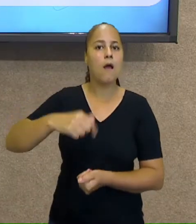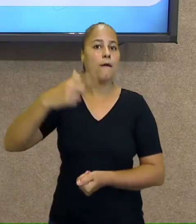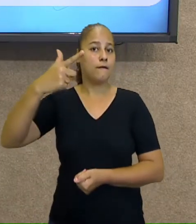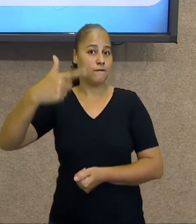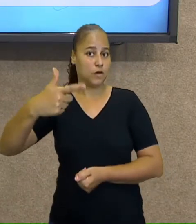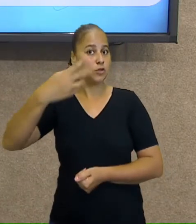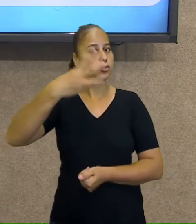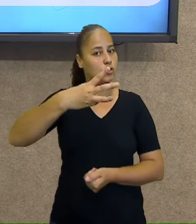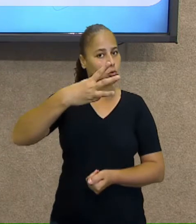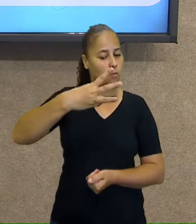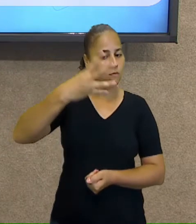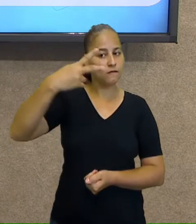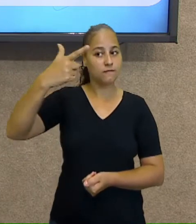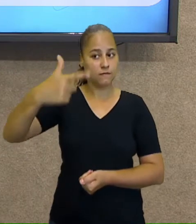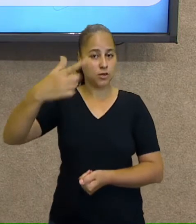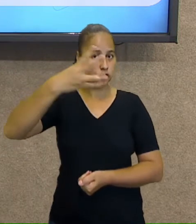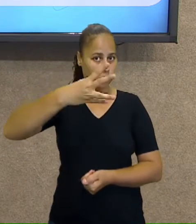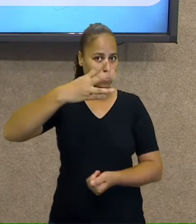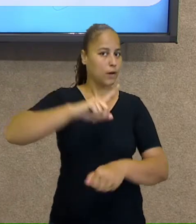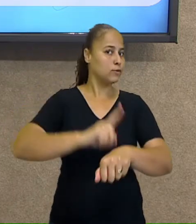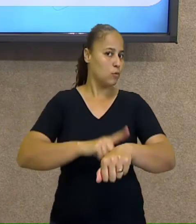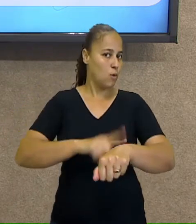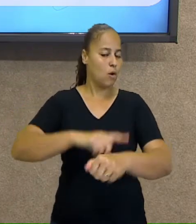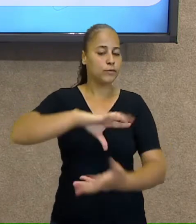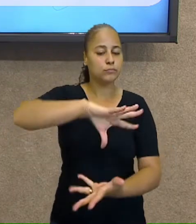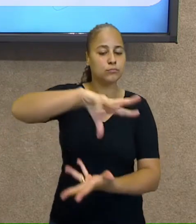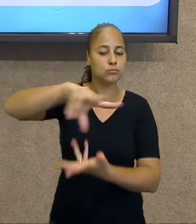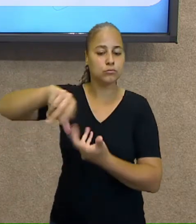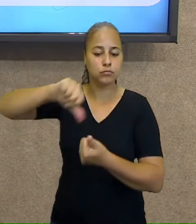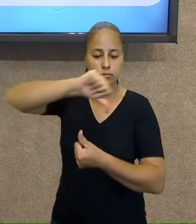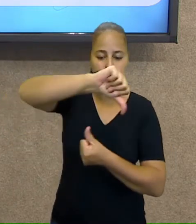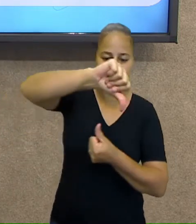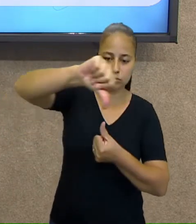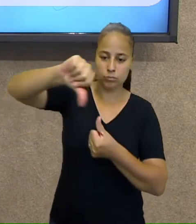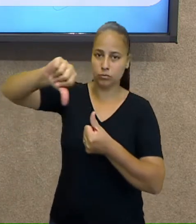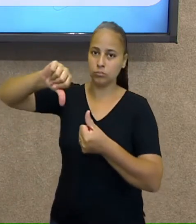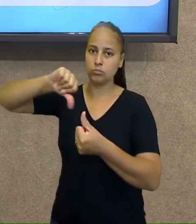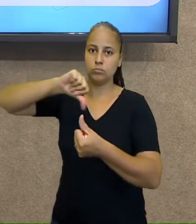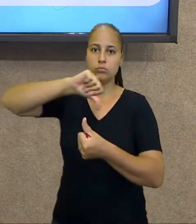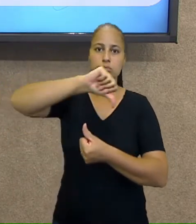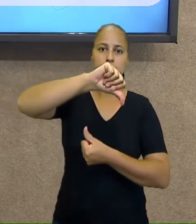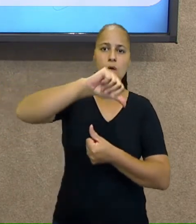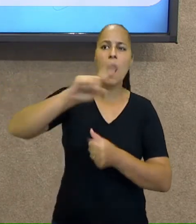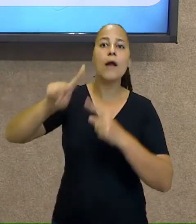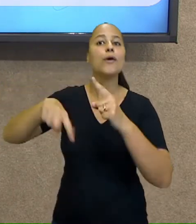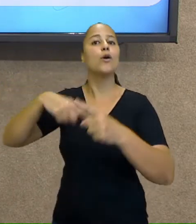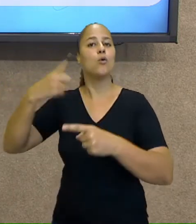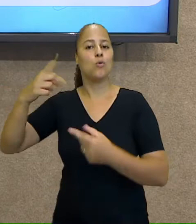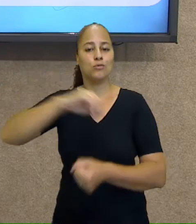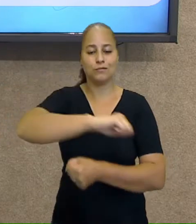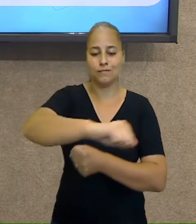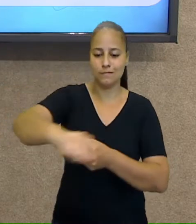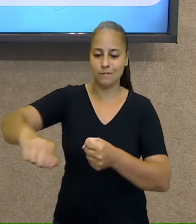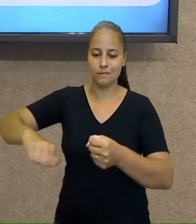volta em torno dela mesma. No movimento de translação, a conta muda. A Terra demora quanto